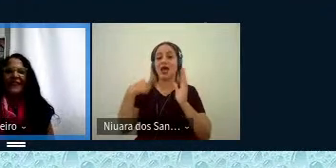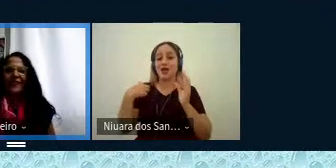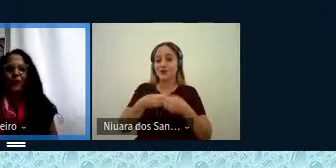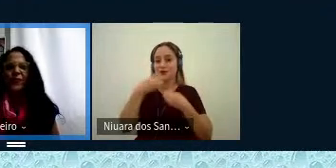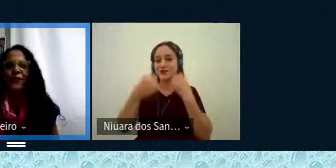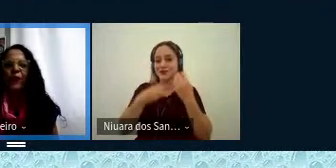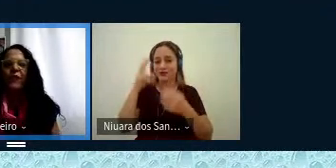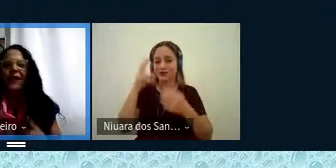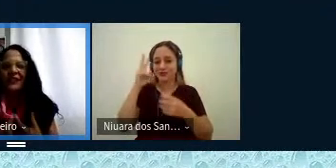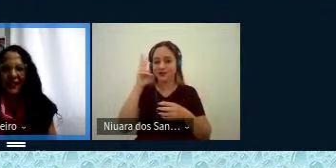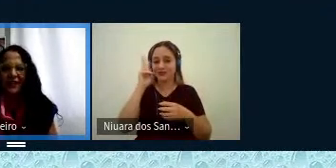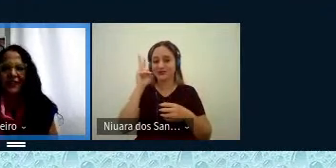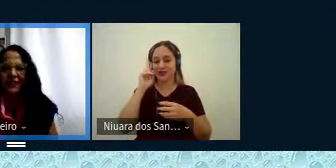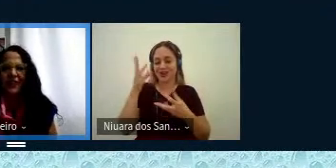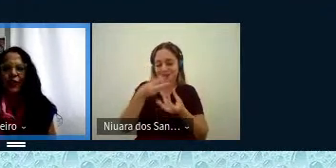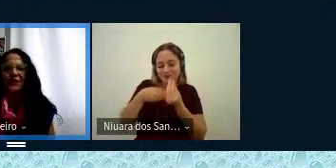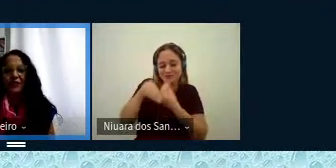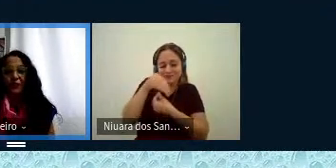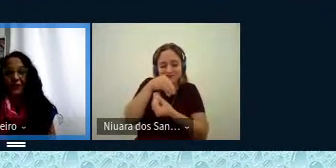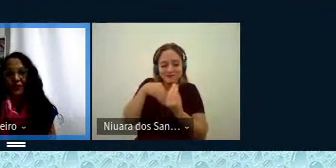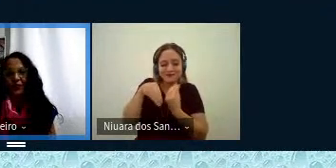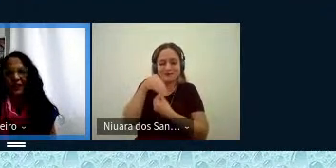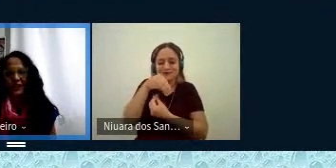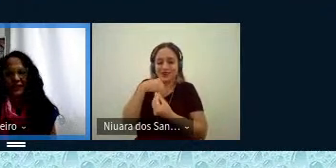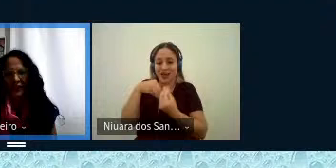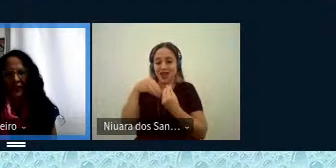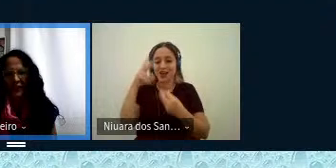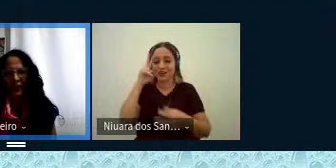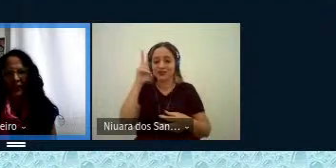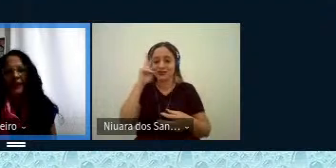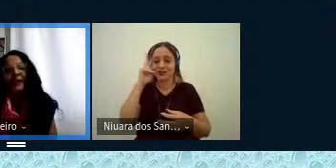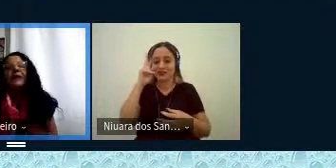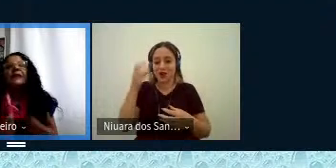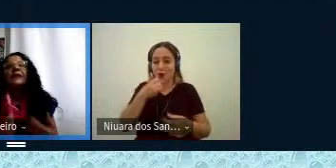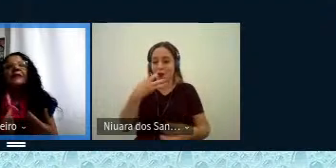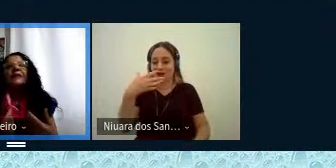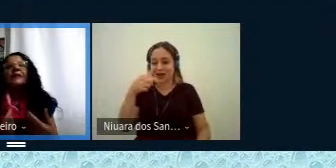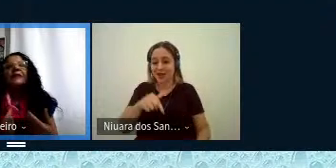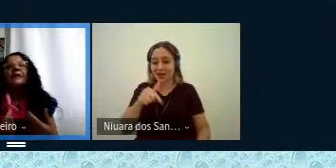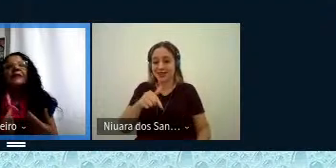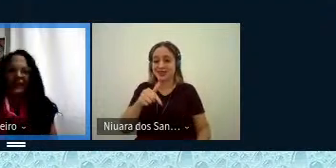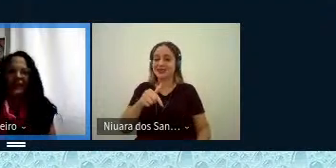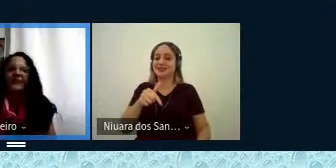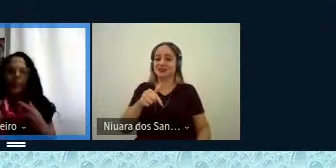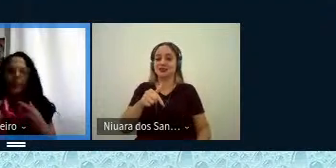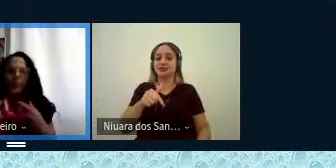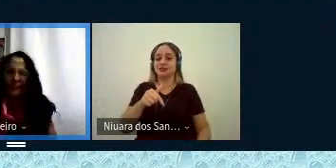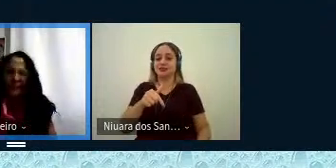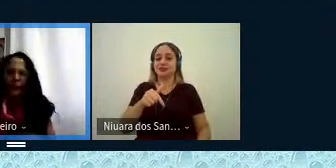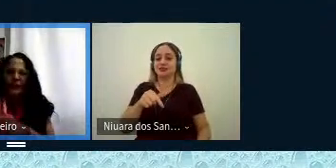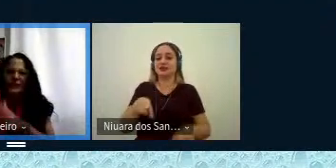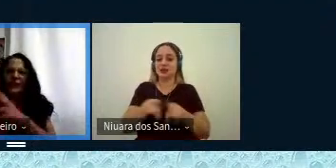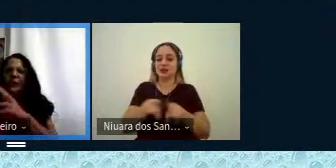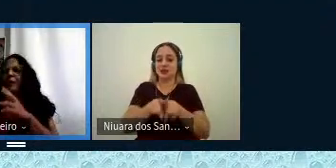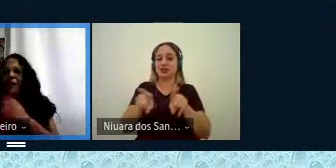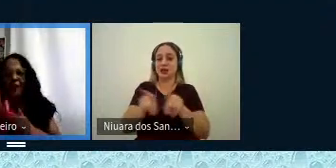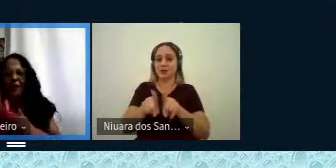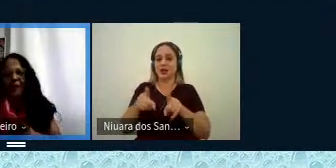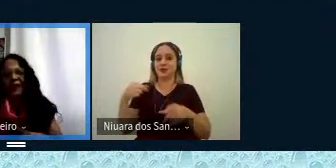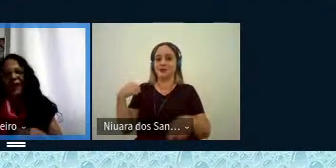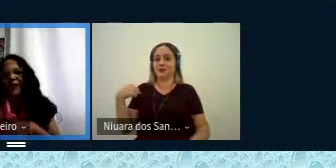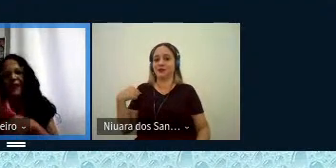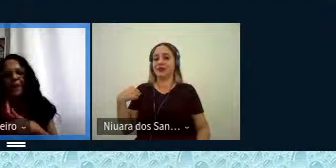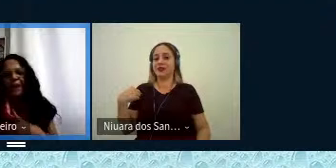histórias e aí eu me envolvi bastante com as histórias contadas aqui e também passei por esse